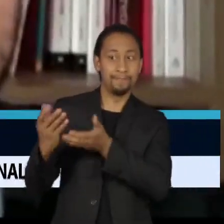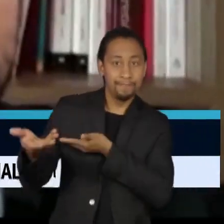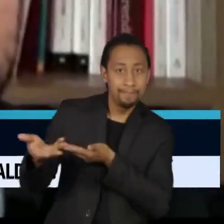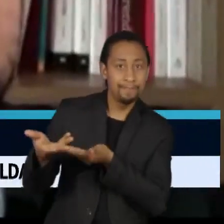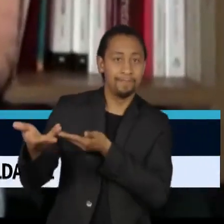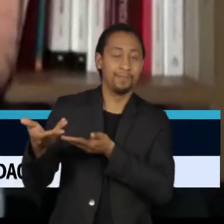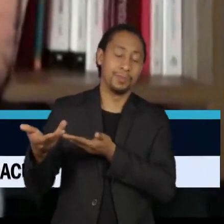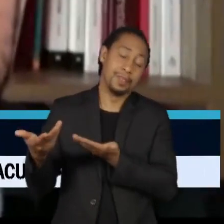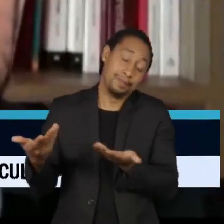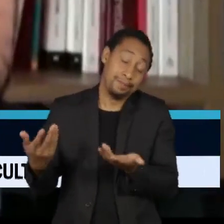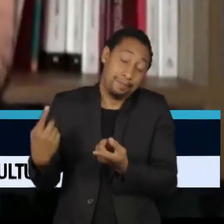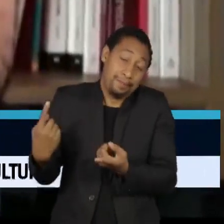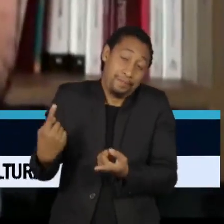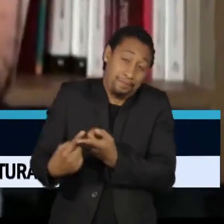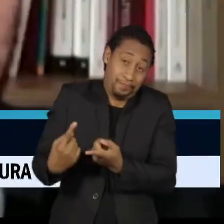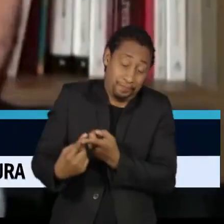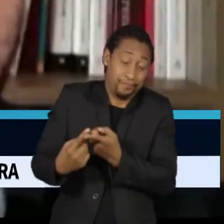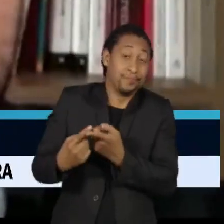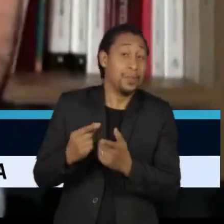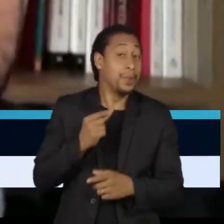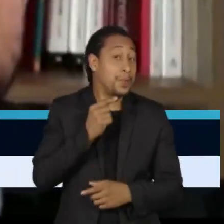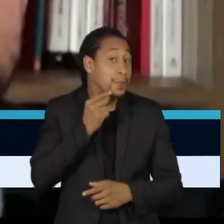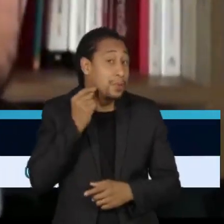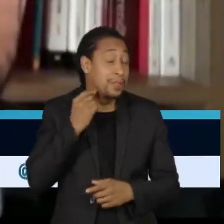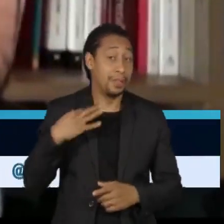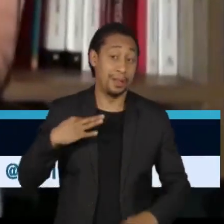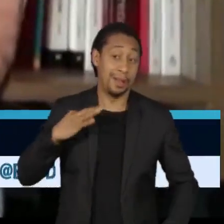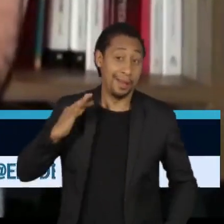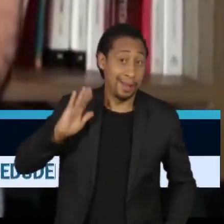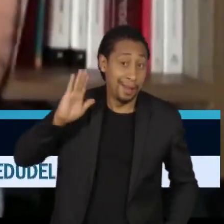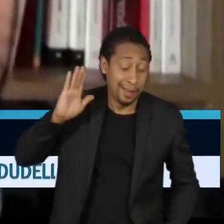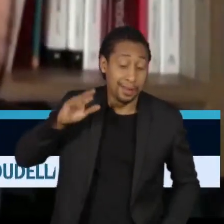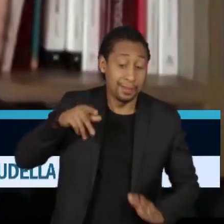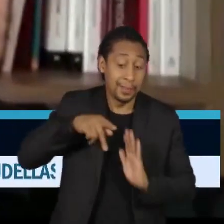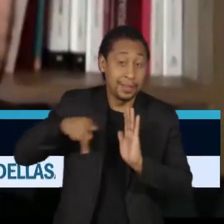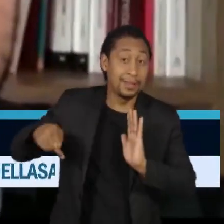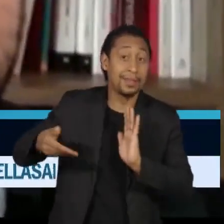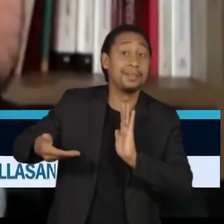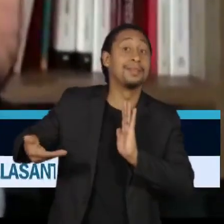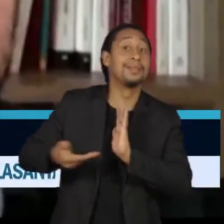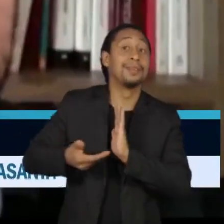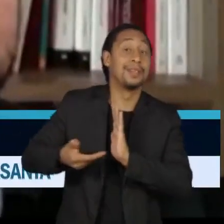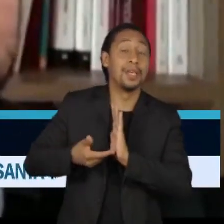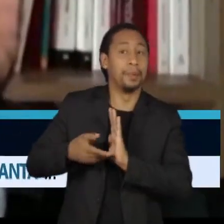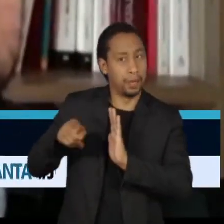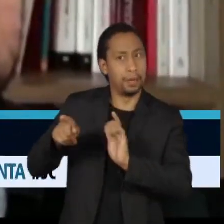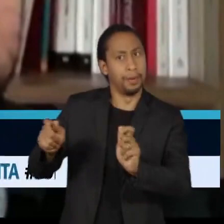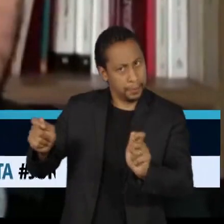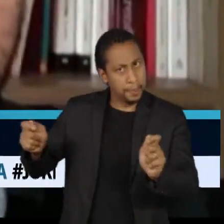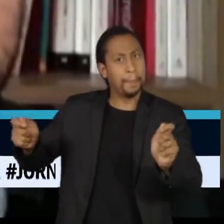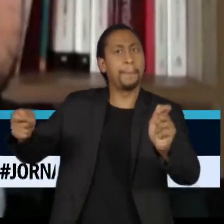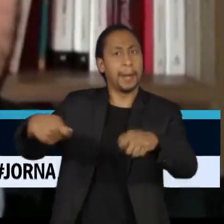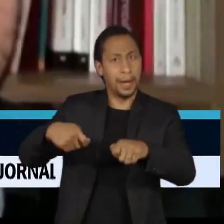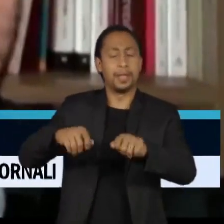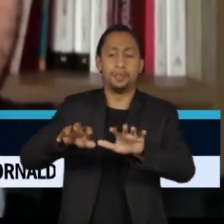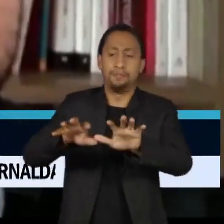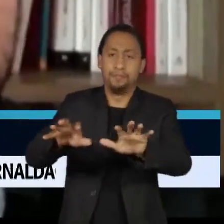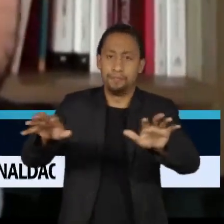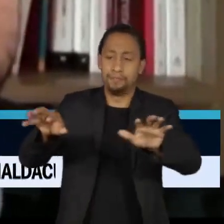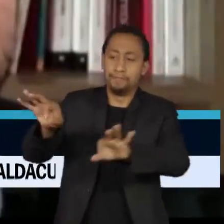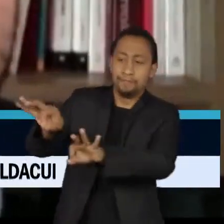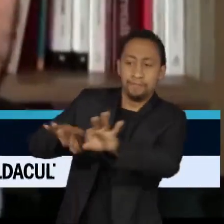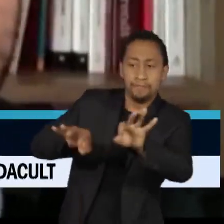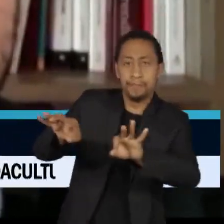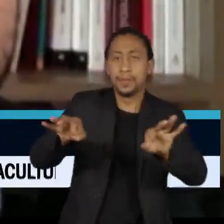em função do fato de que, como ele é o presidente da Câmara, ele tem a capacidade de conduzir ou não